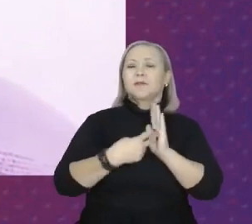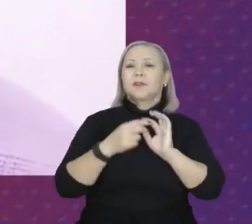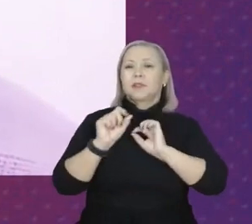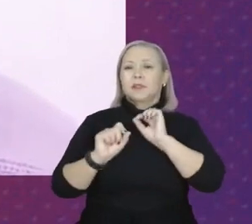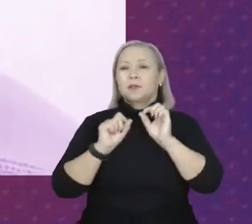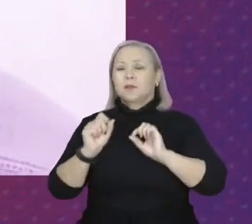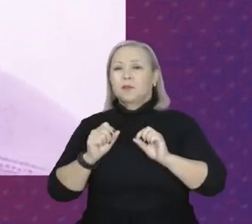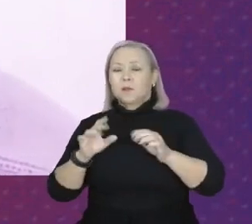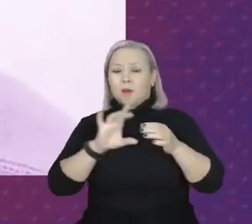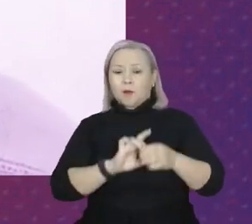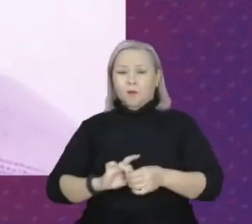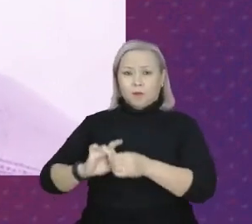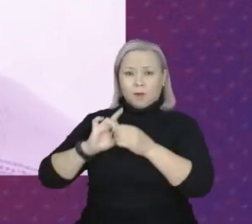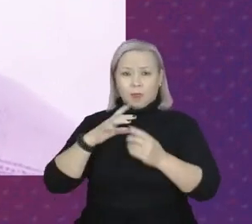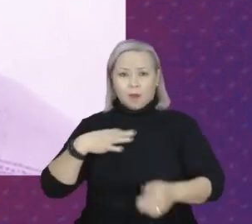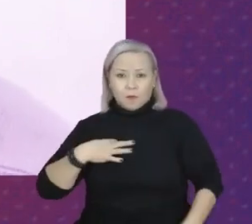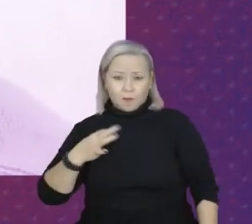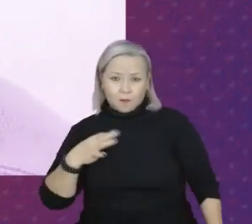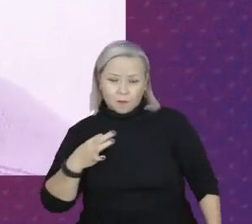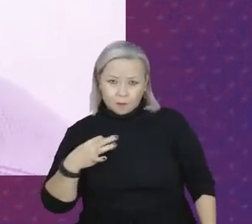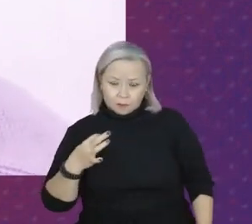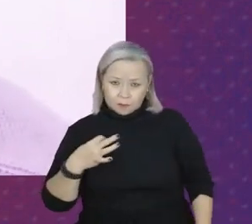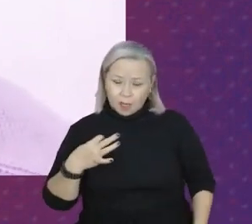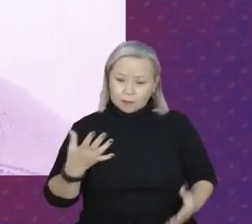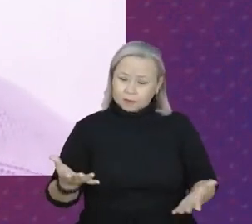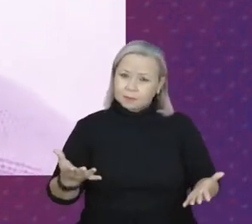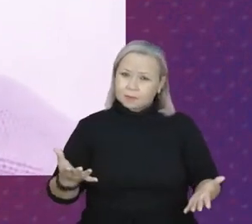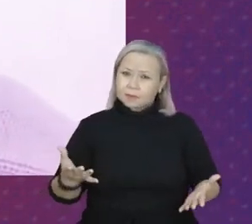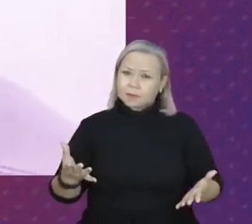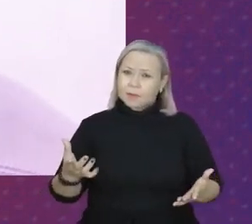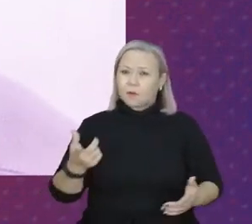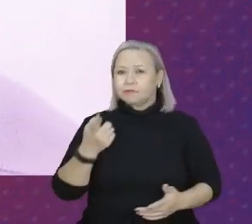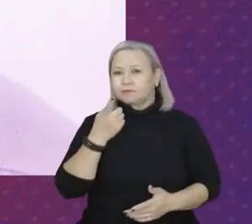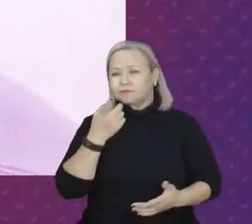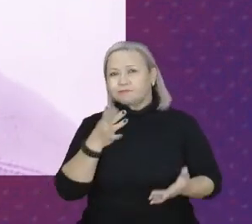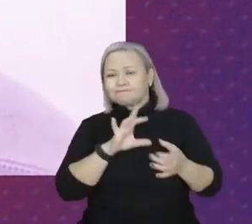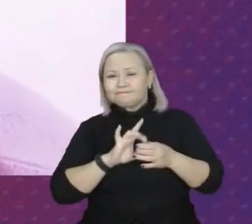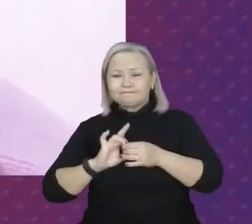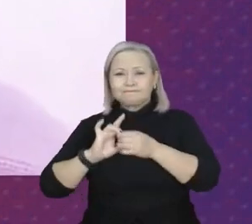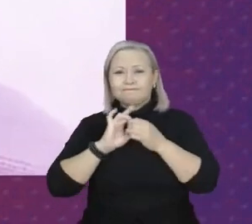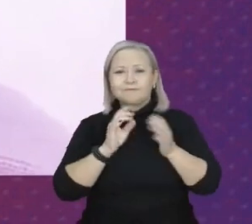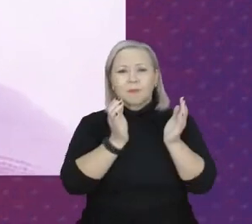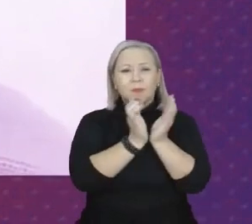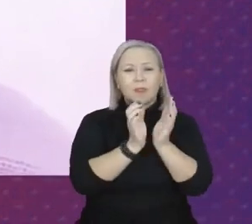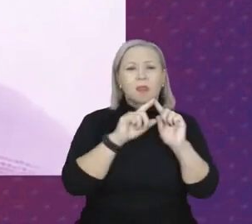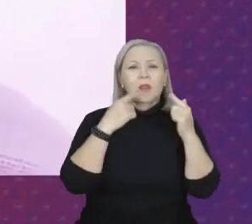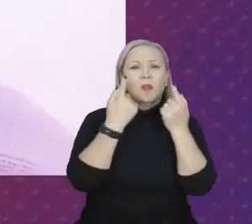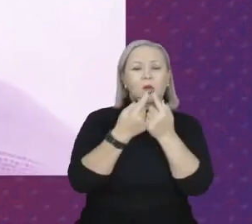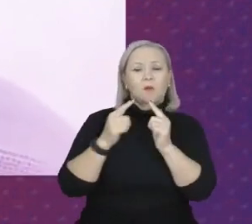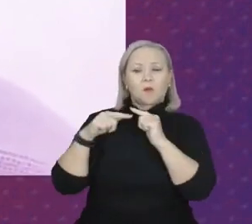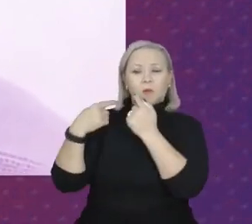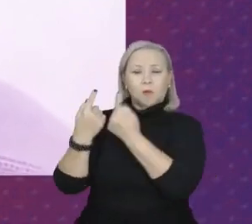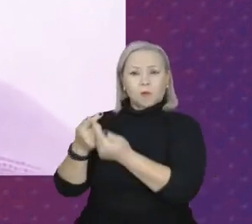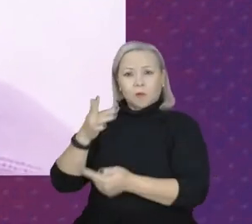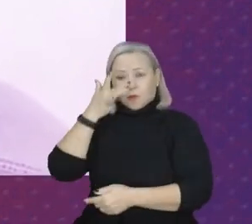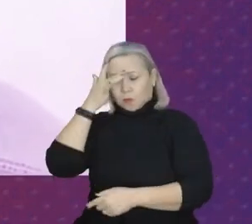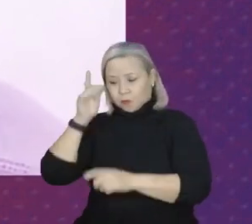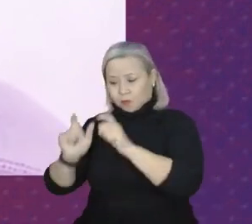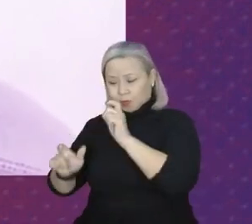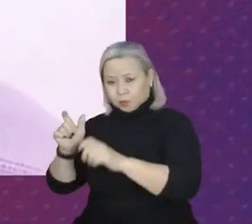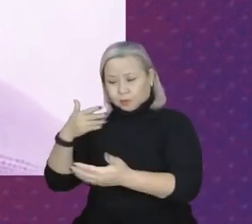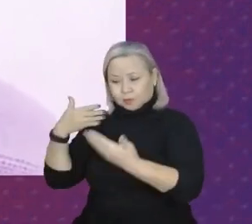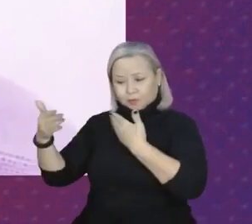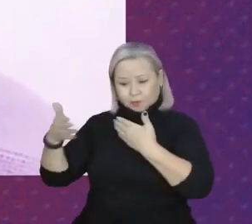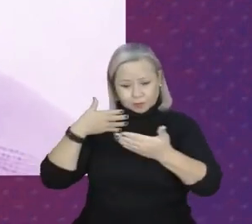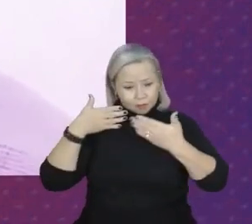voluntária com afinidades. Ou seria grupos de pessoas conversando entre